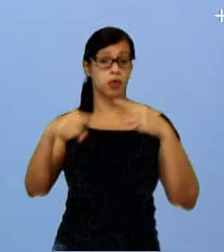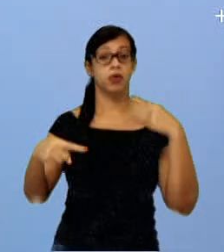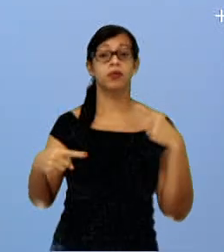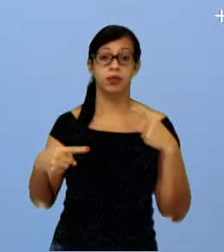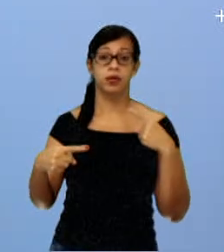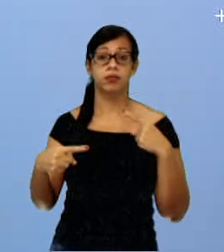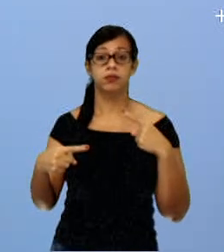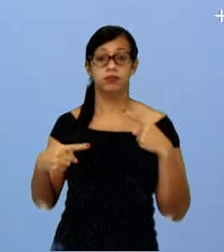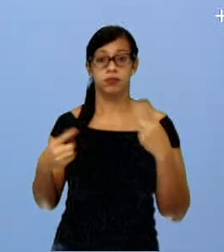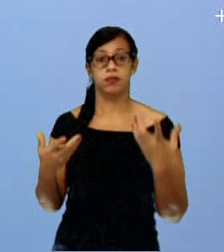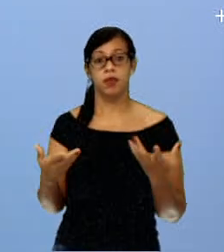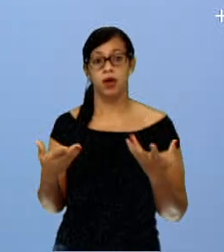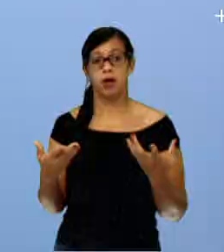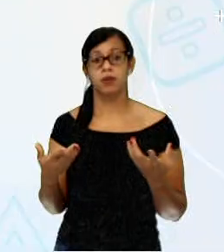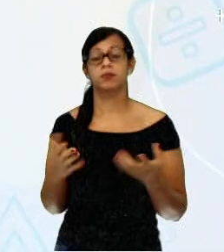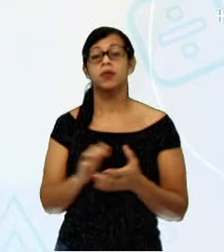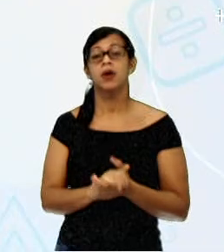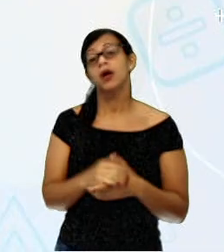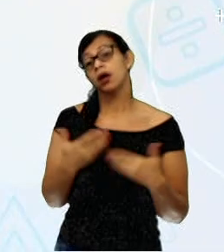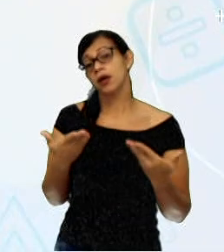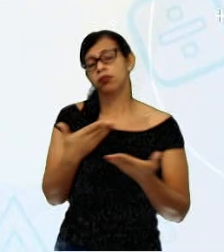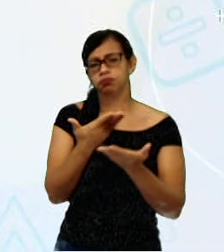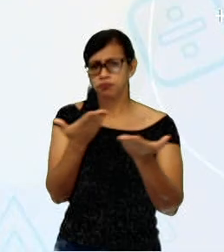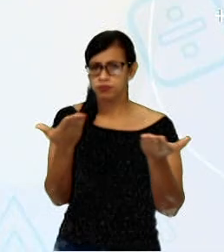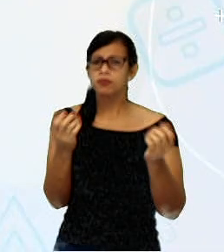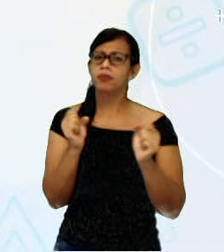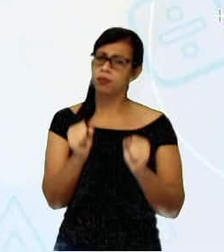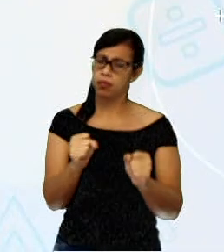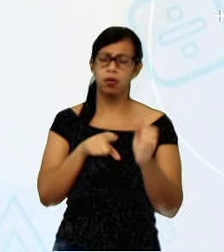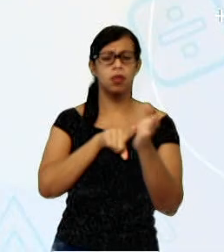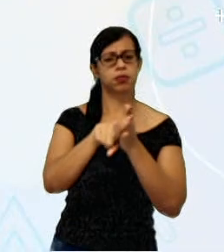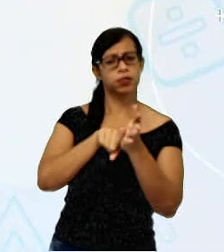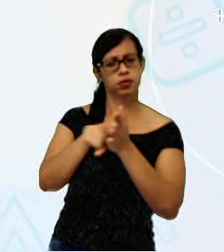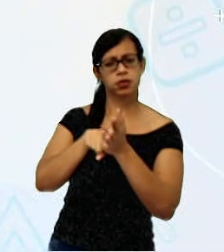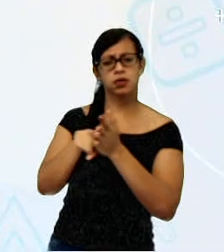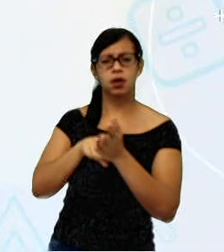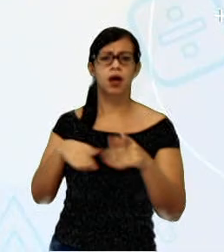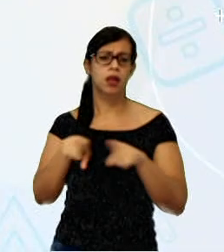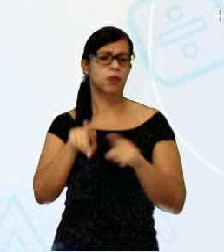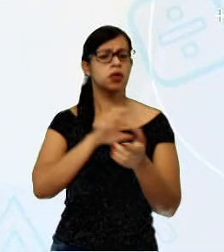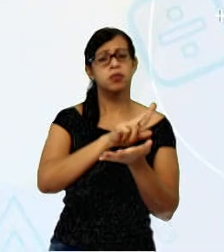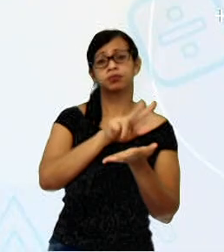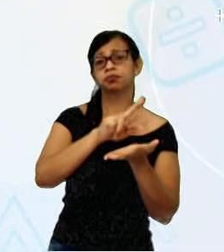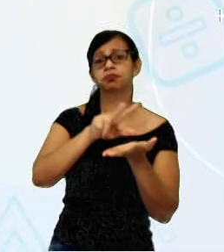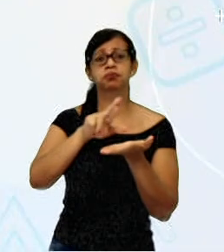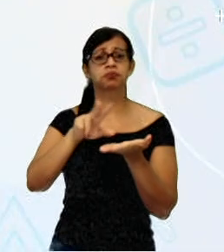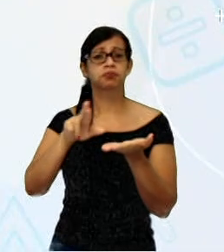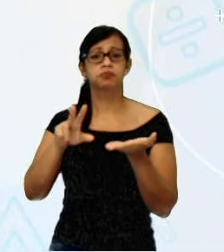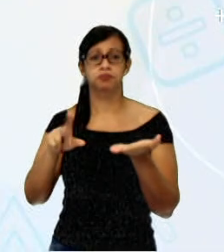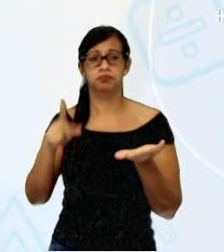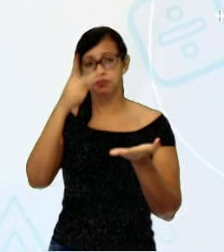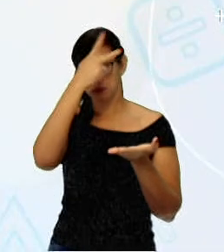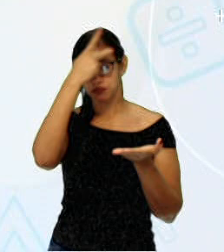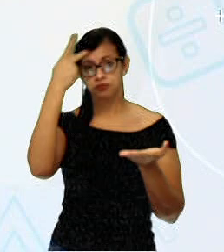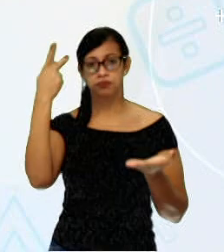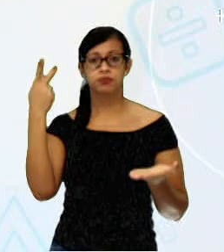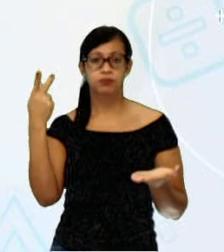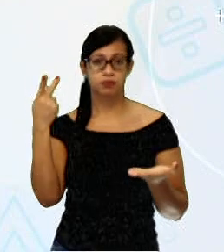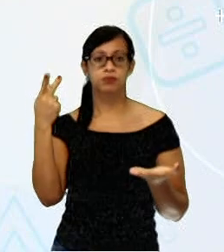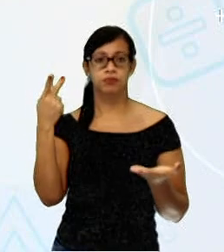podem pesquisar um pouquinho, né, mais sobre Gil Vicente, sobre Massa Okinaka, também sobre arte sumier. E também a gente